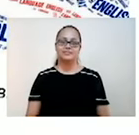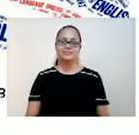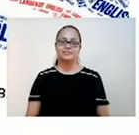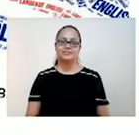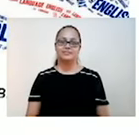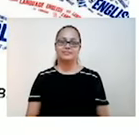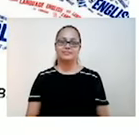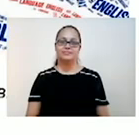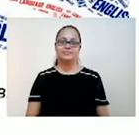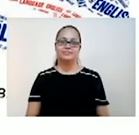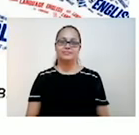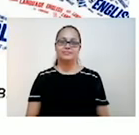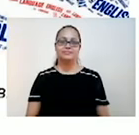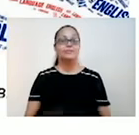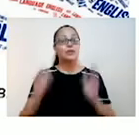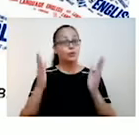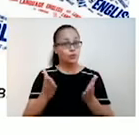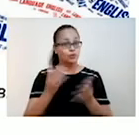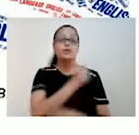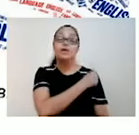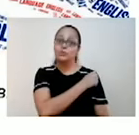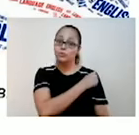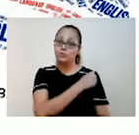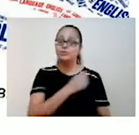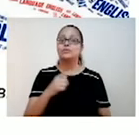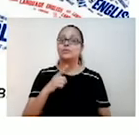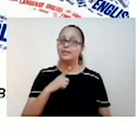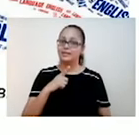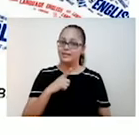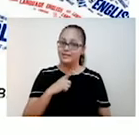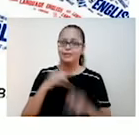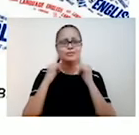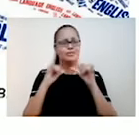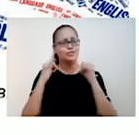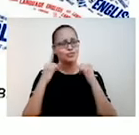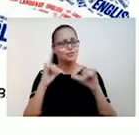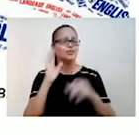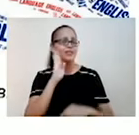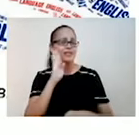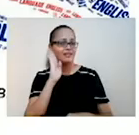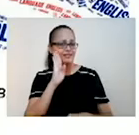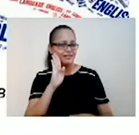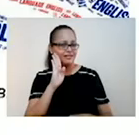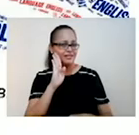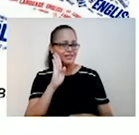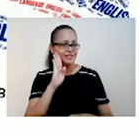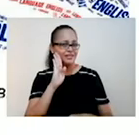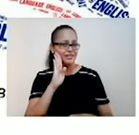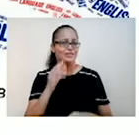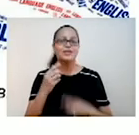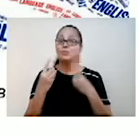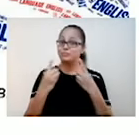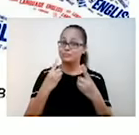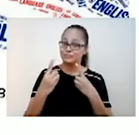para lá de interessantes para que nós possamos discutir e de uma maneira muito bacana. Então, vamos ver o que nós temos para